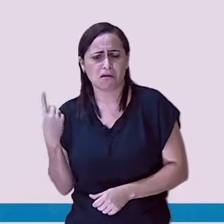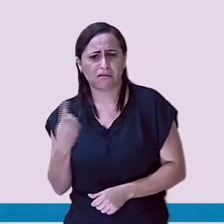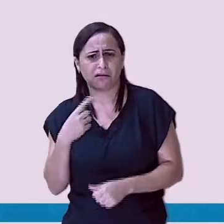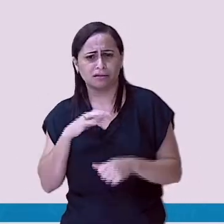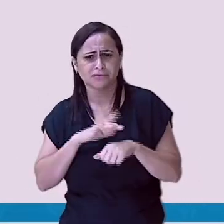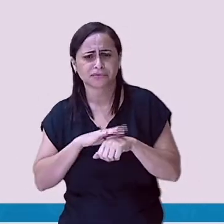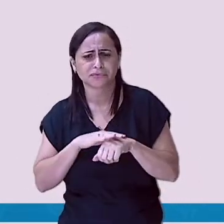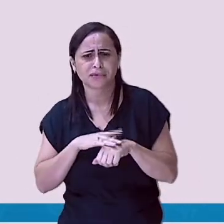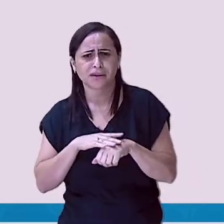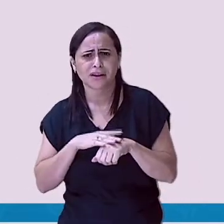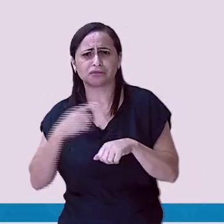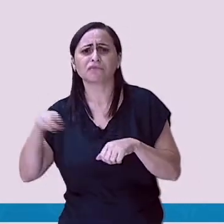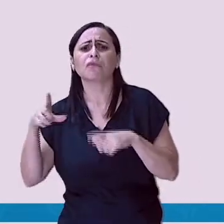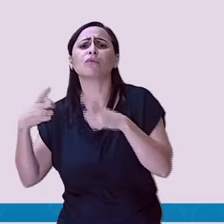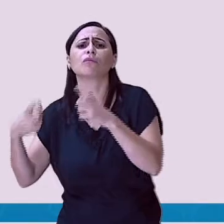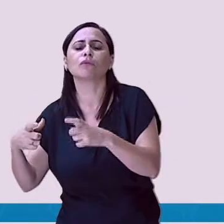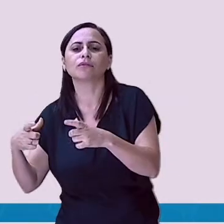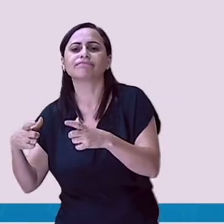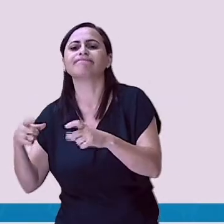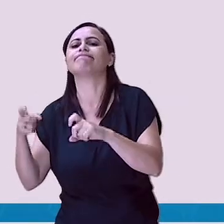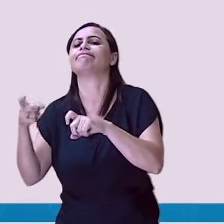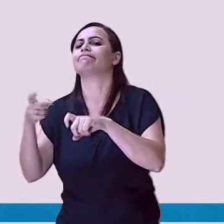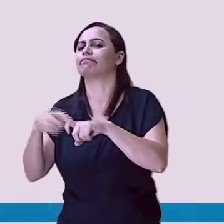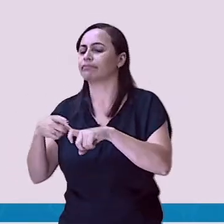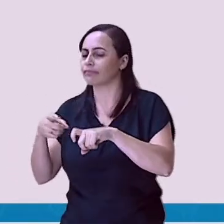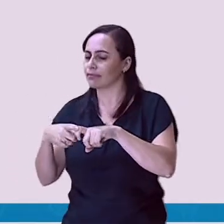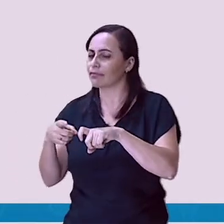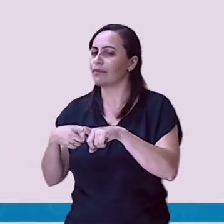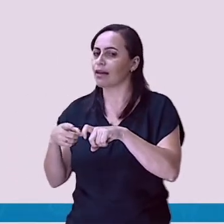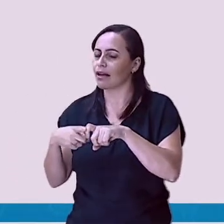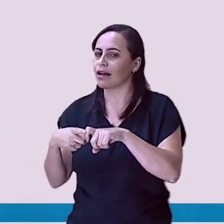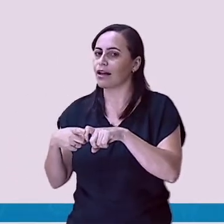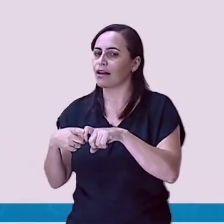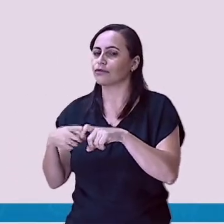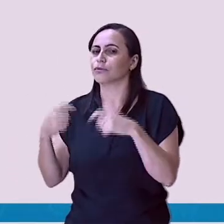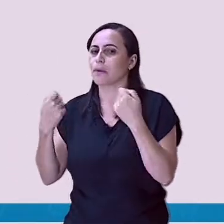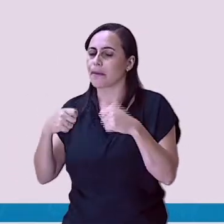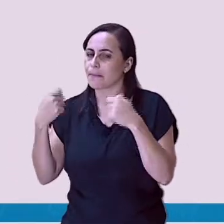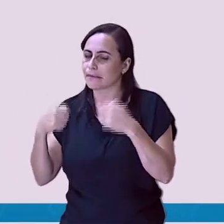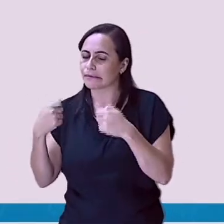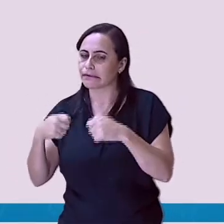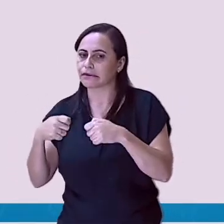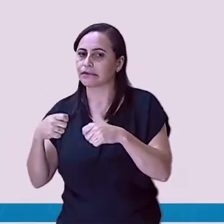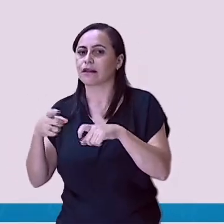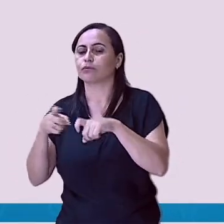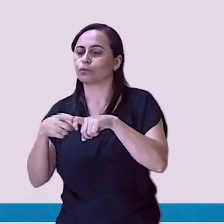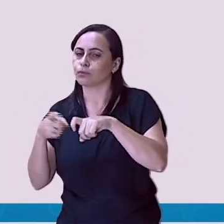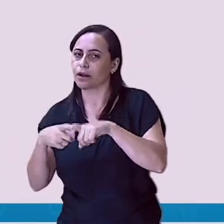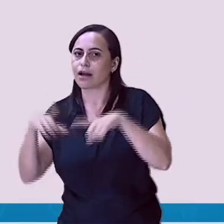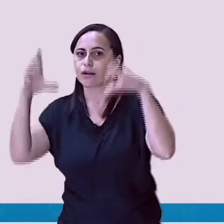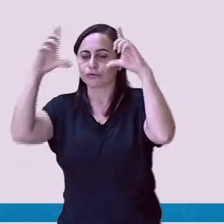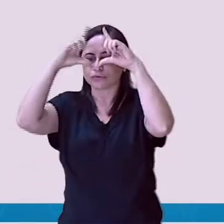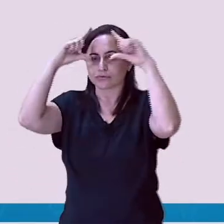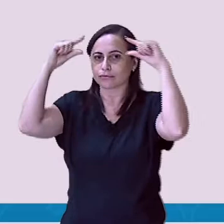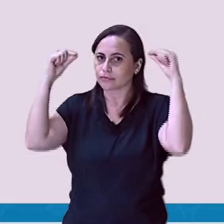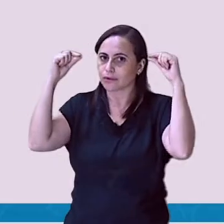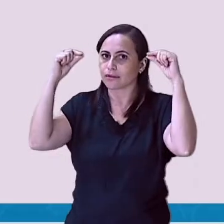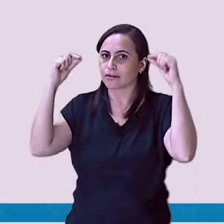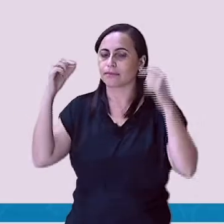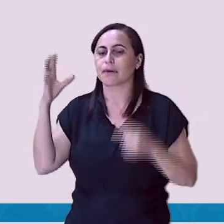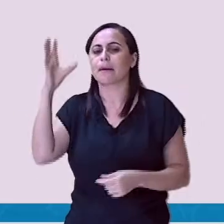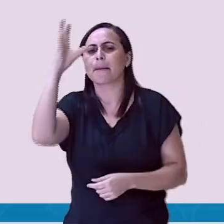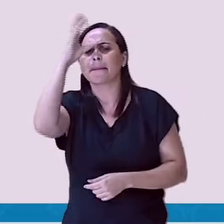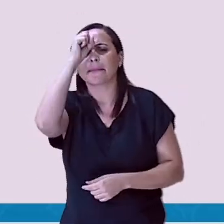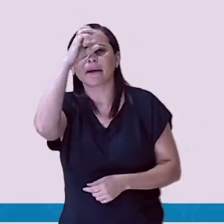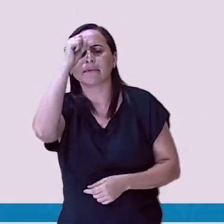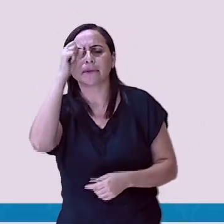A gente depende do médico, da enfermeira. Não é? Para você aprender a ler e escrever, você precisa da professora.